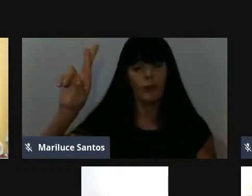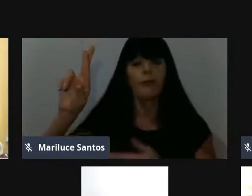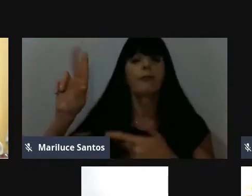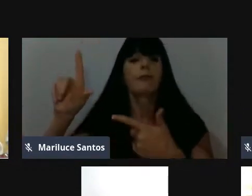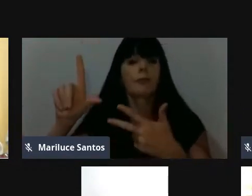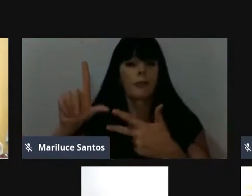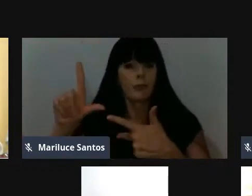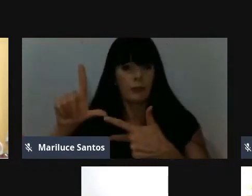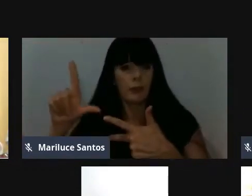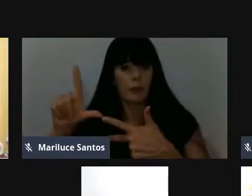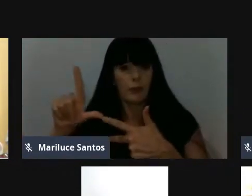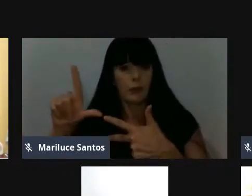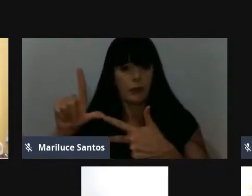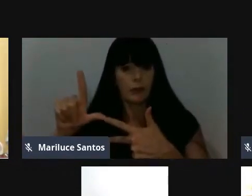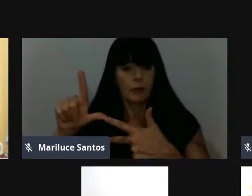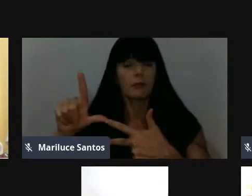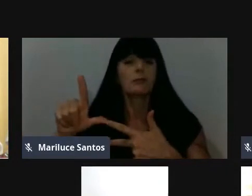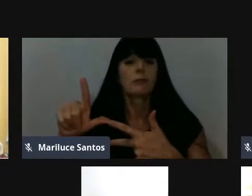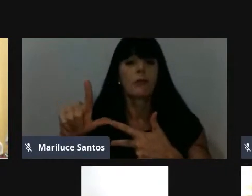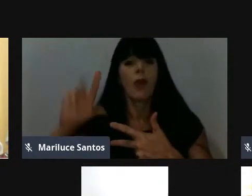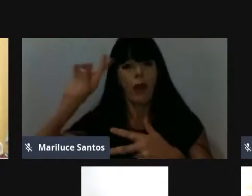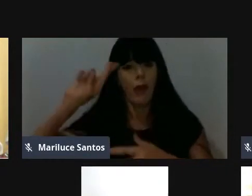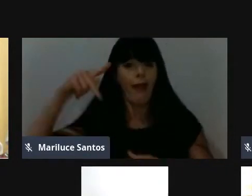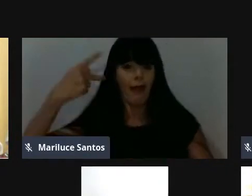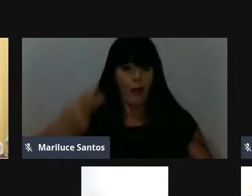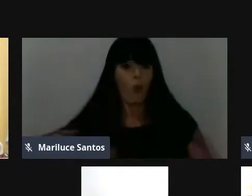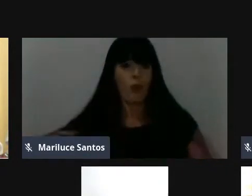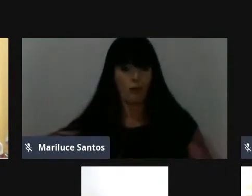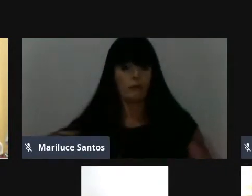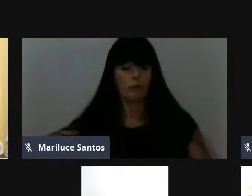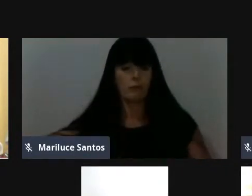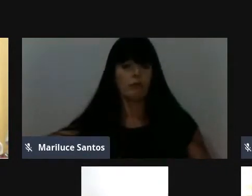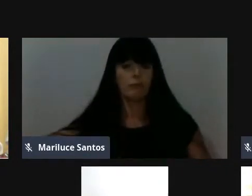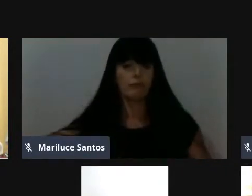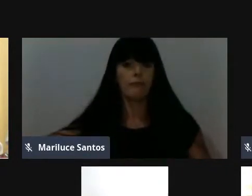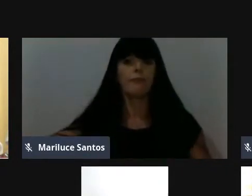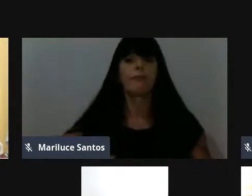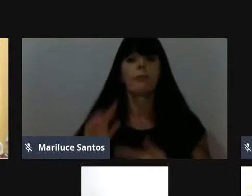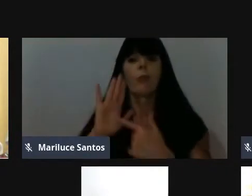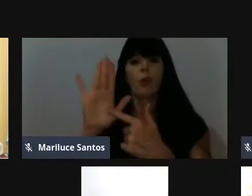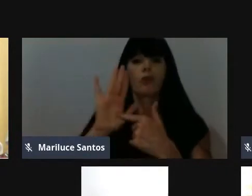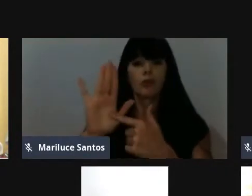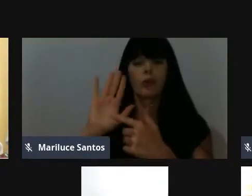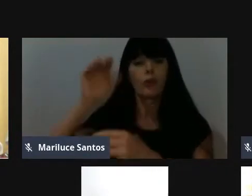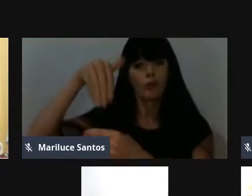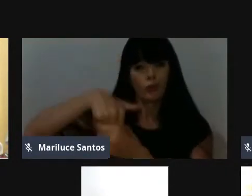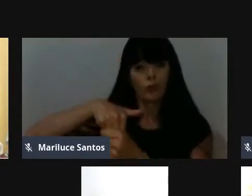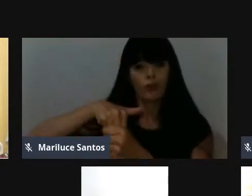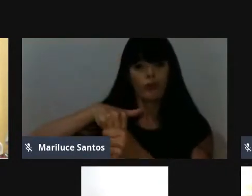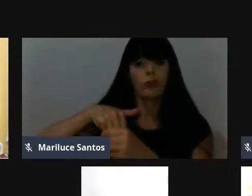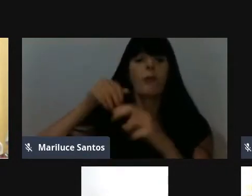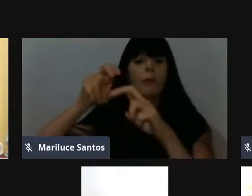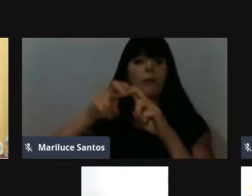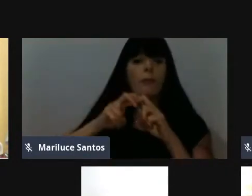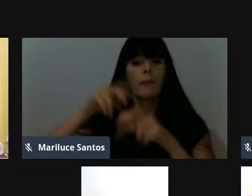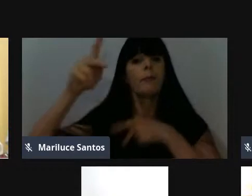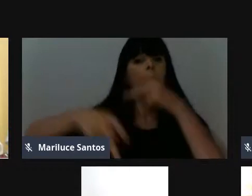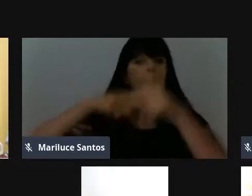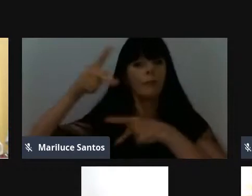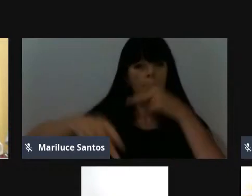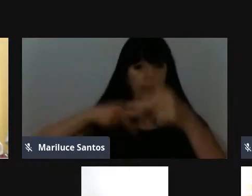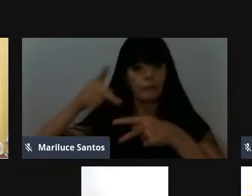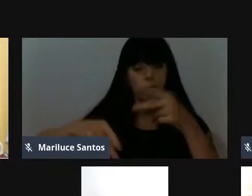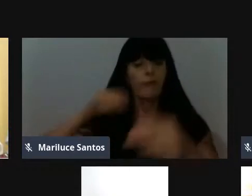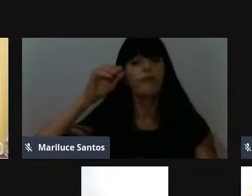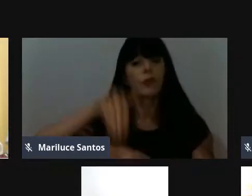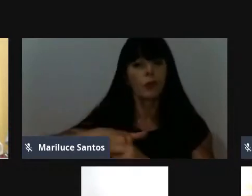e ser reconhecido, e esse reconhecimento, né, ele veio das urnas do pleito deste ano pelo povo de Itapecerica, então, como eu